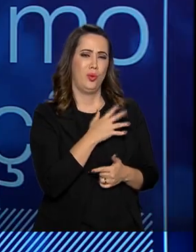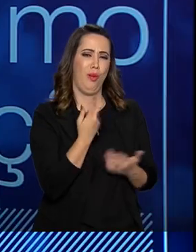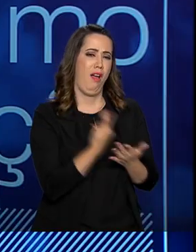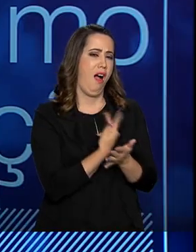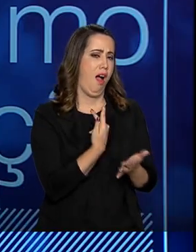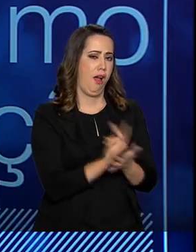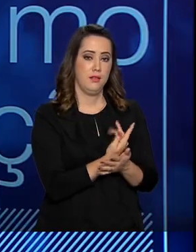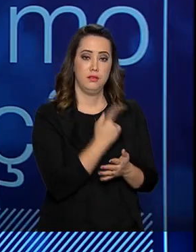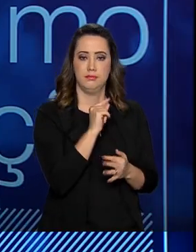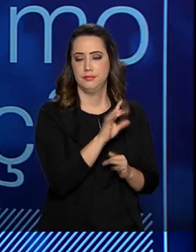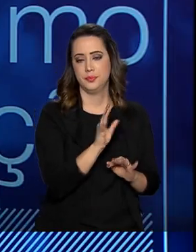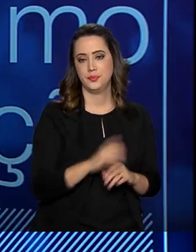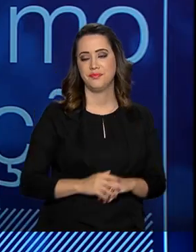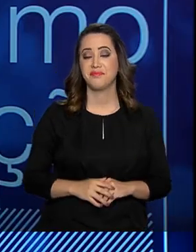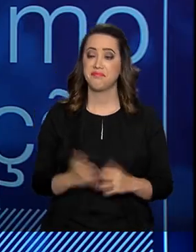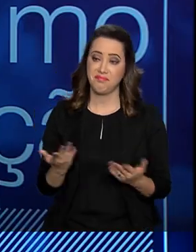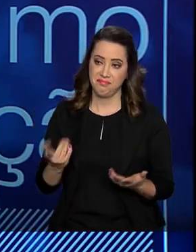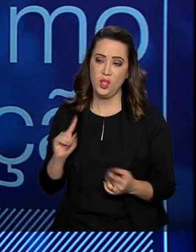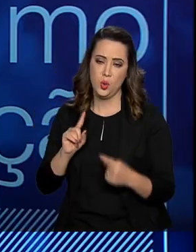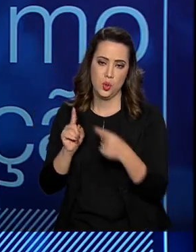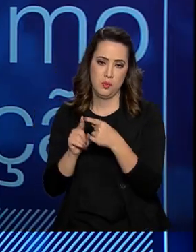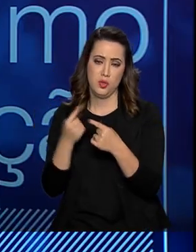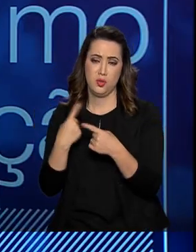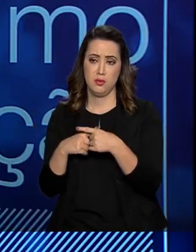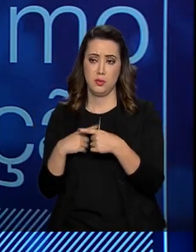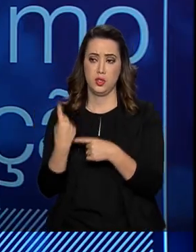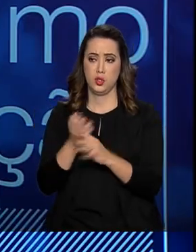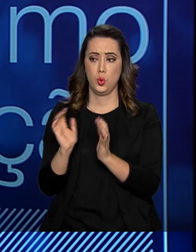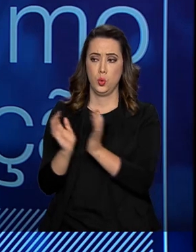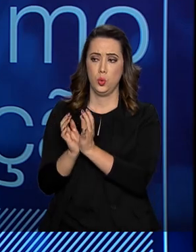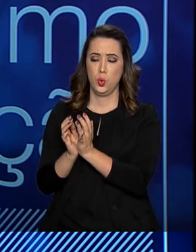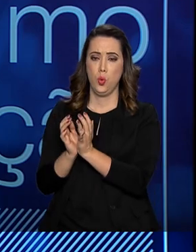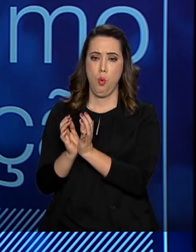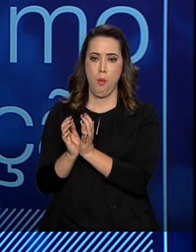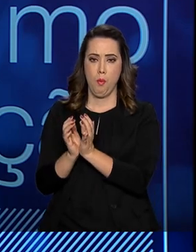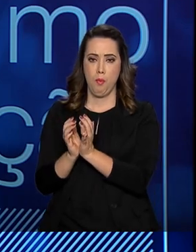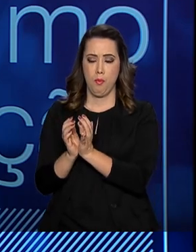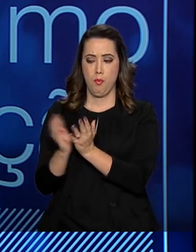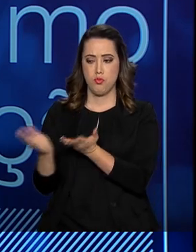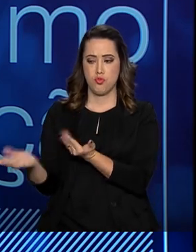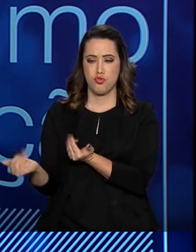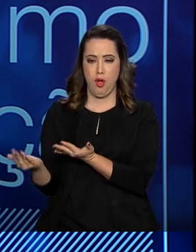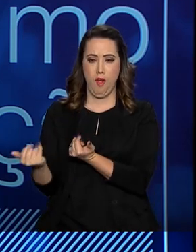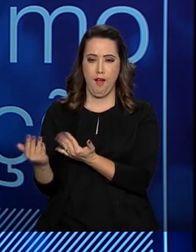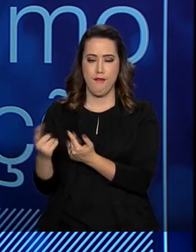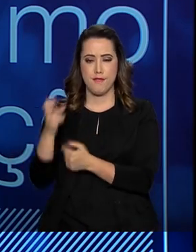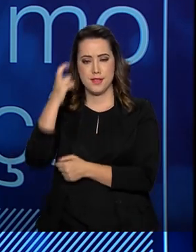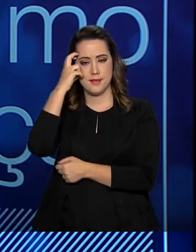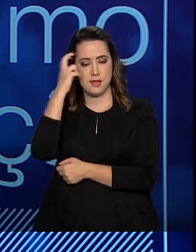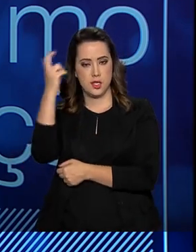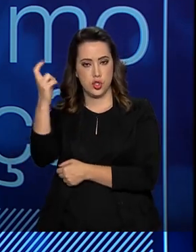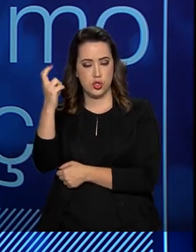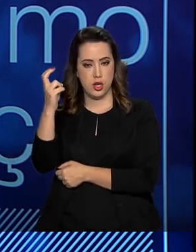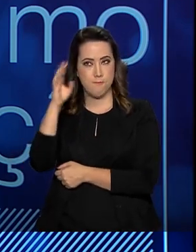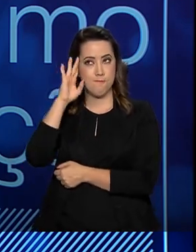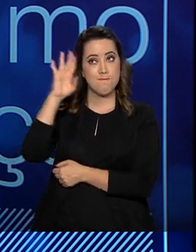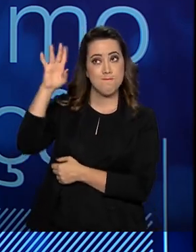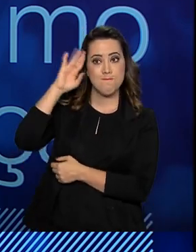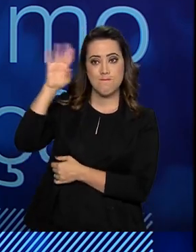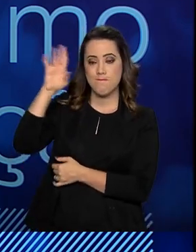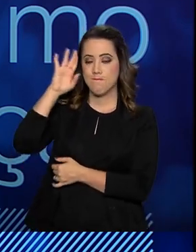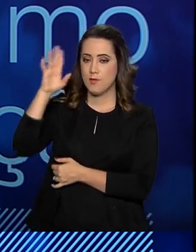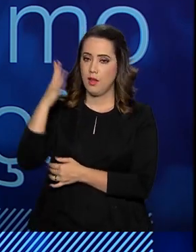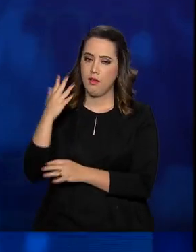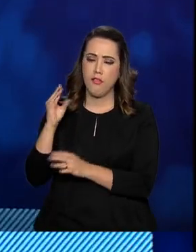princípio. Nós temos um grupo, numa faixa etária, que é extremamente inteligente, criativa, que não